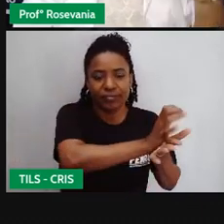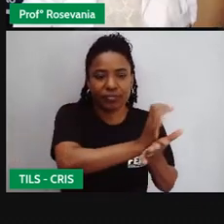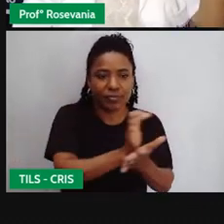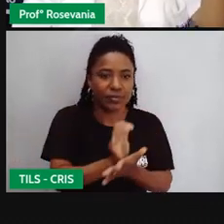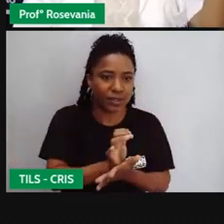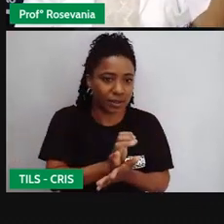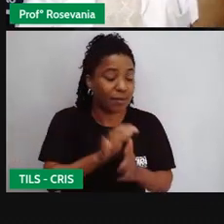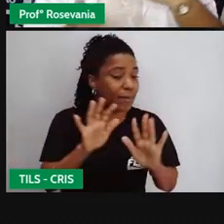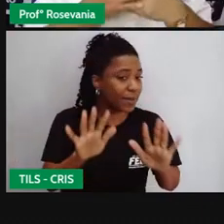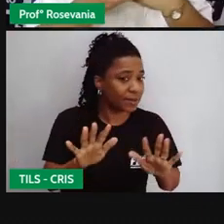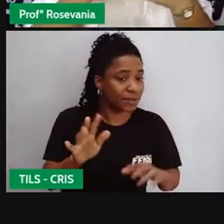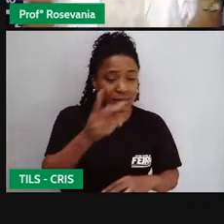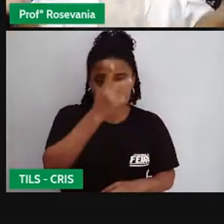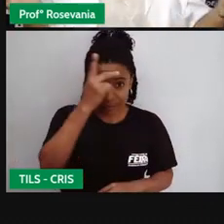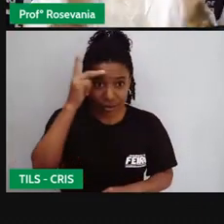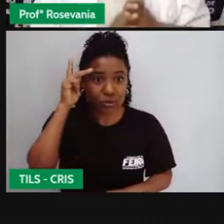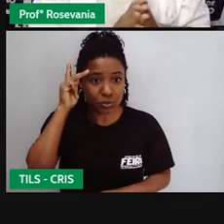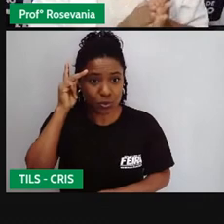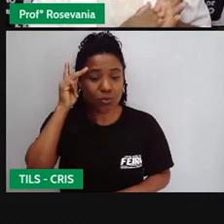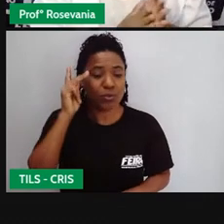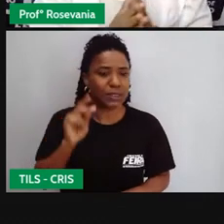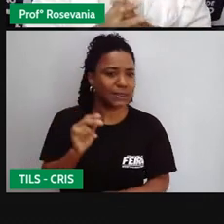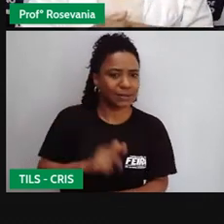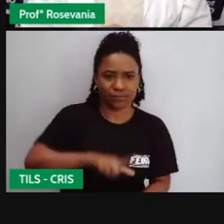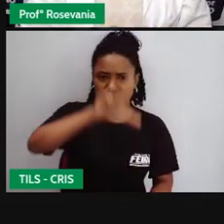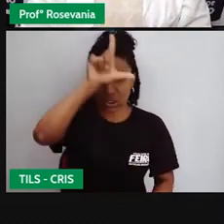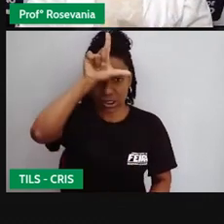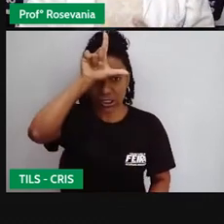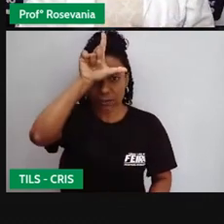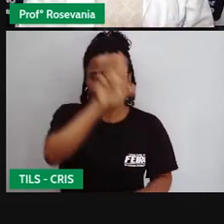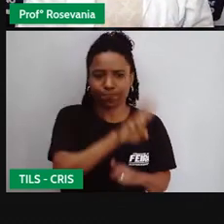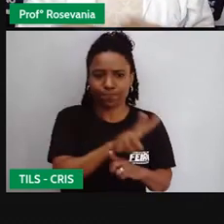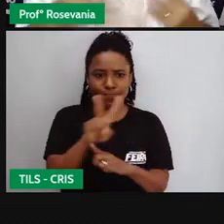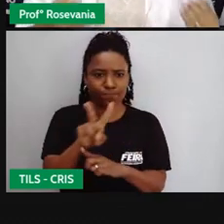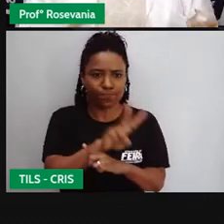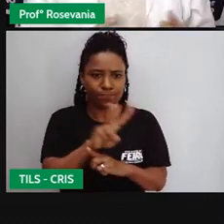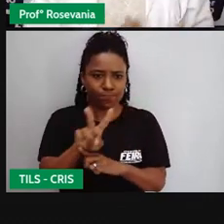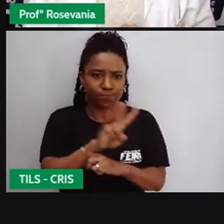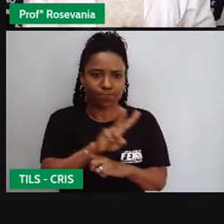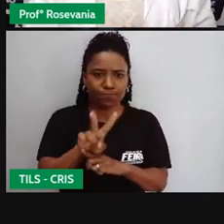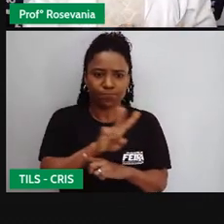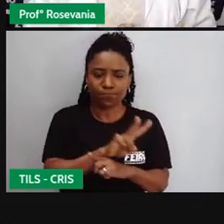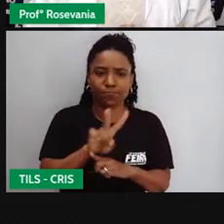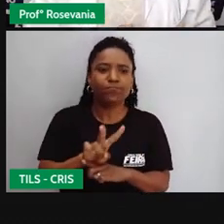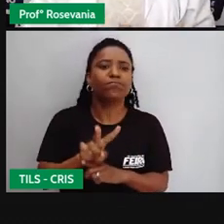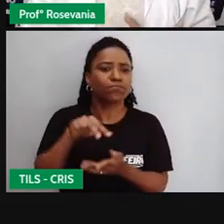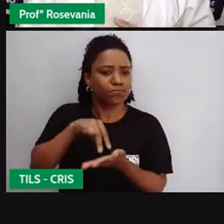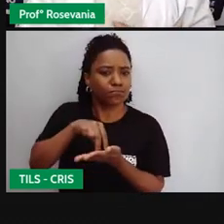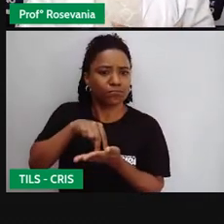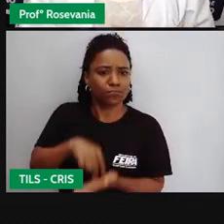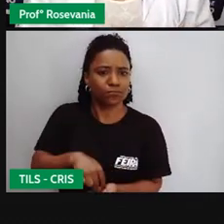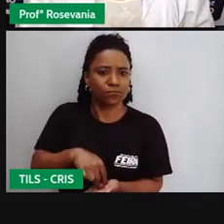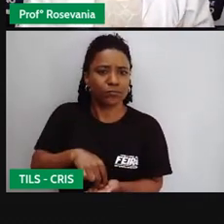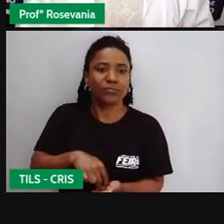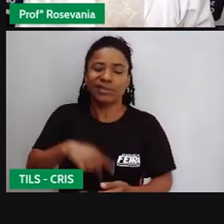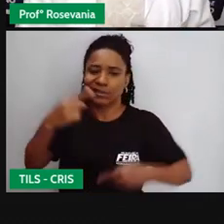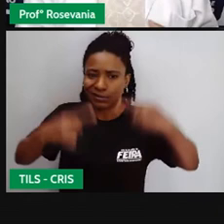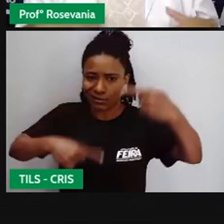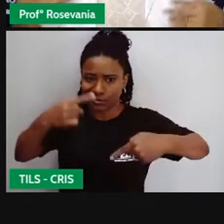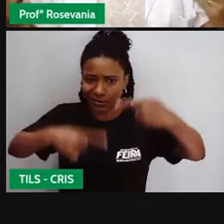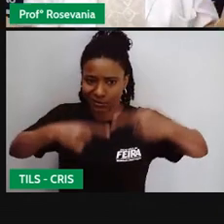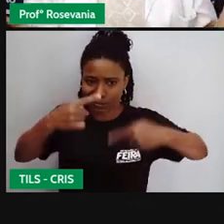eles batem de testa com os interesses do agronegócio, infelizmente, eles acabam morrendo,